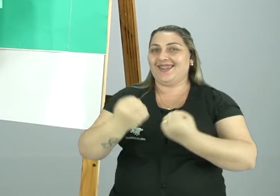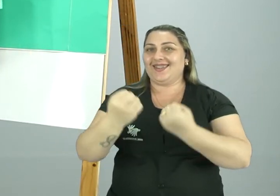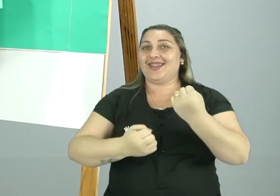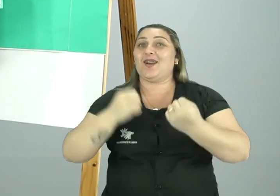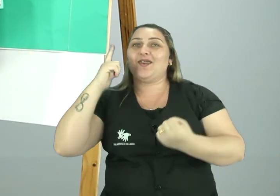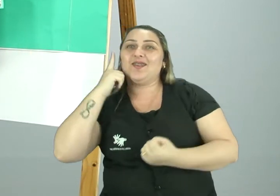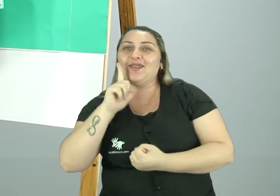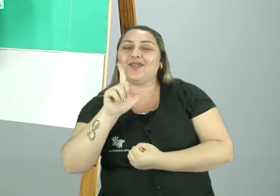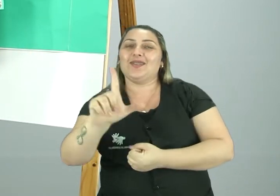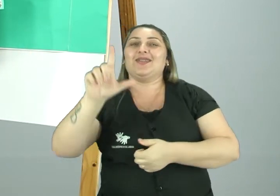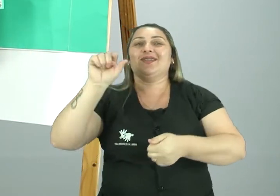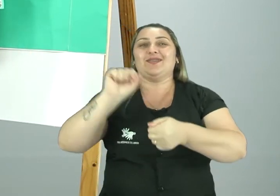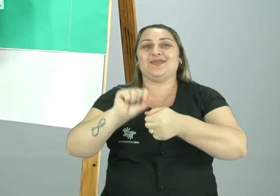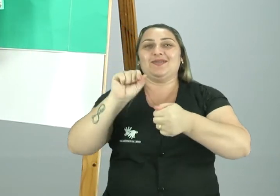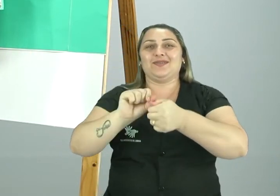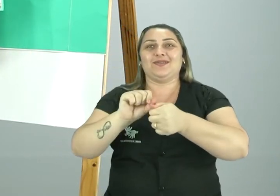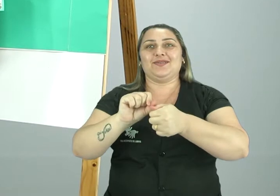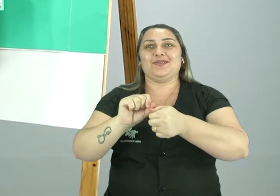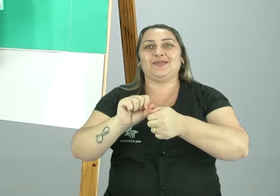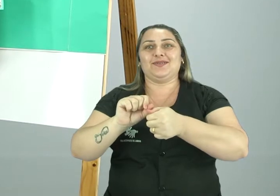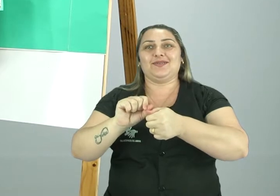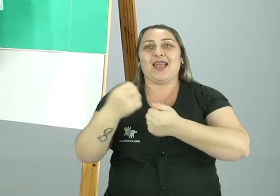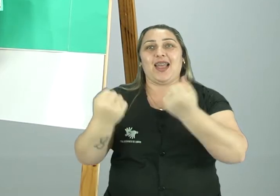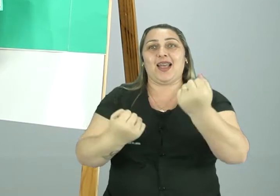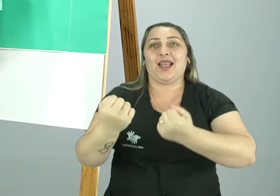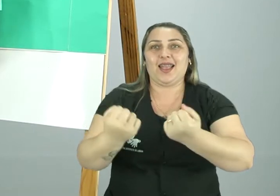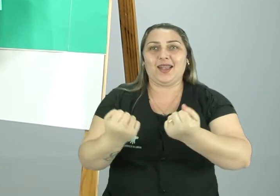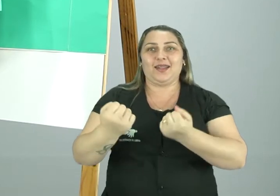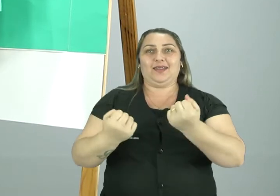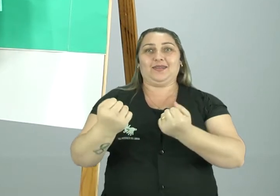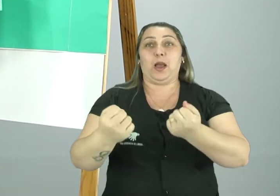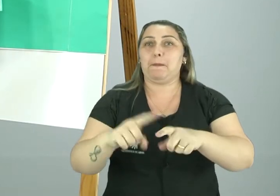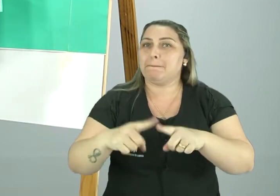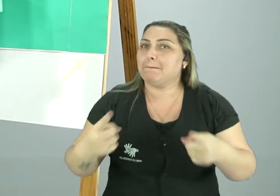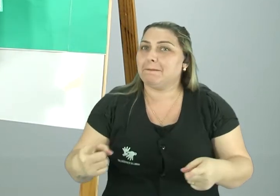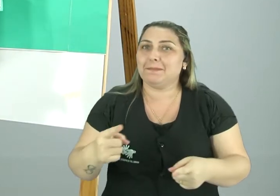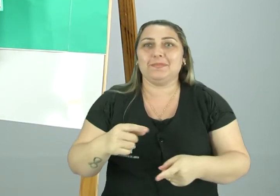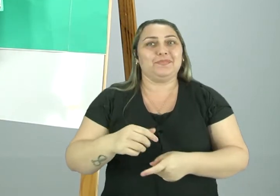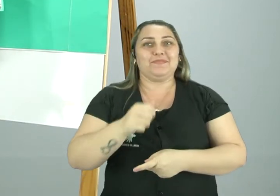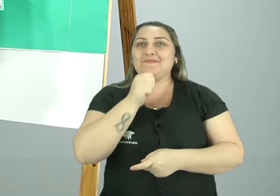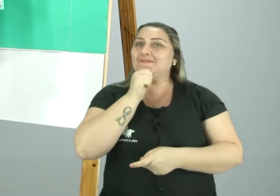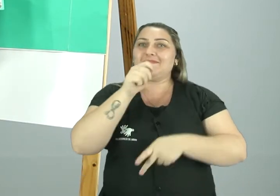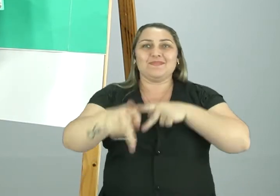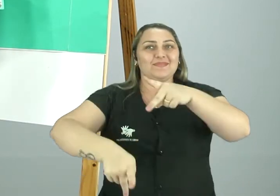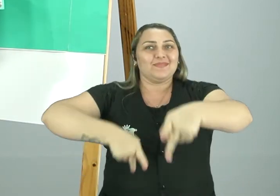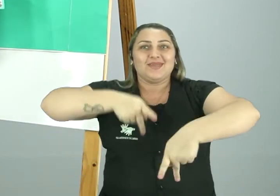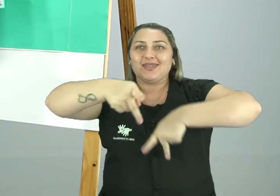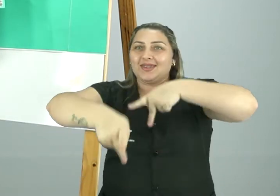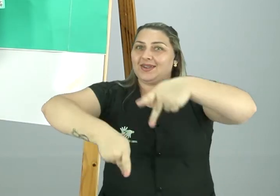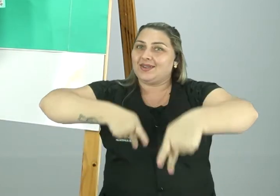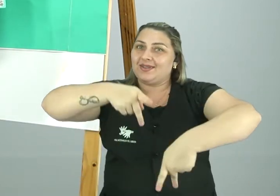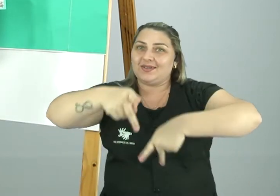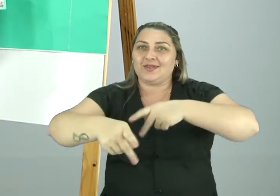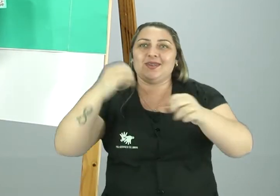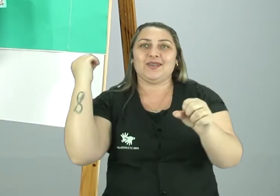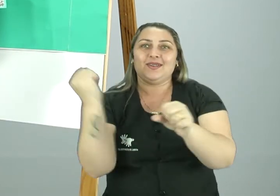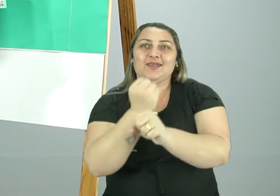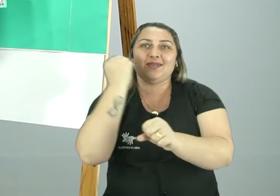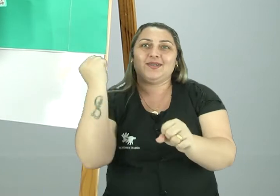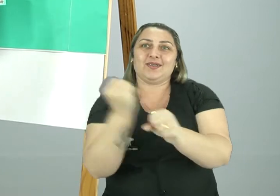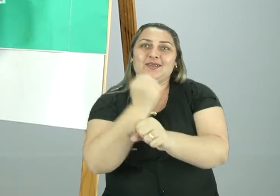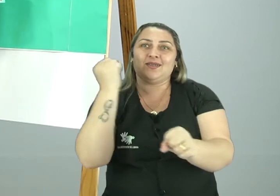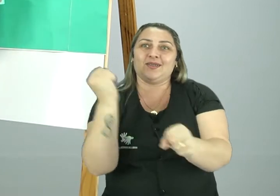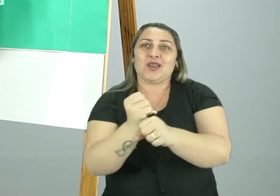conseguindo fazer a travessia, mas ainda não é uma ponte, aquela com a construção